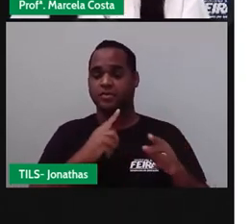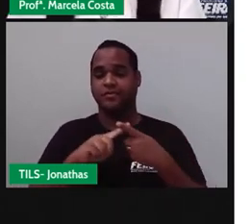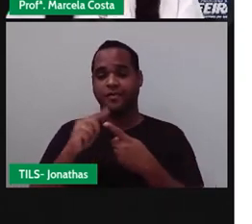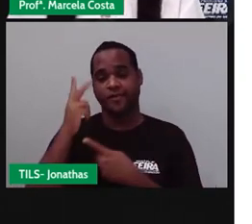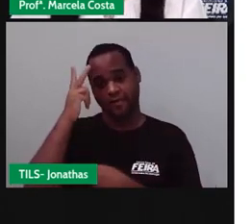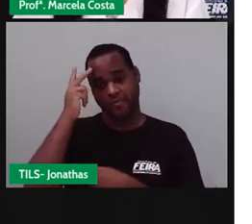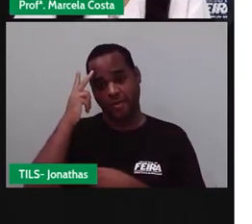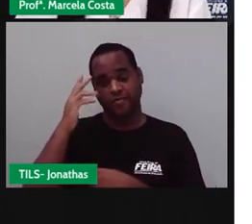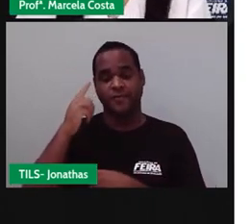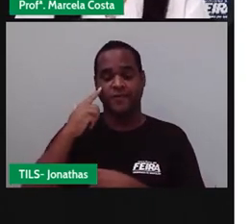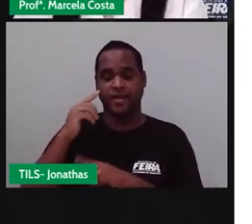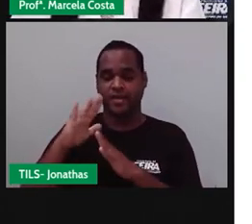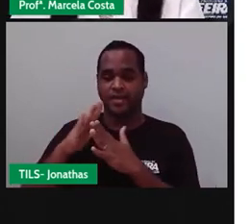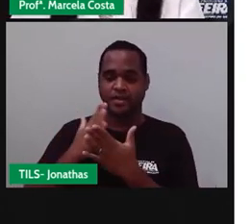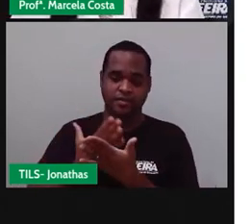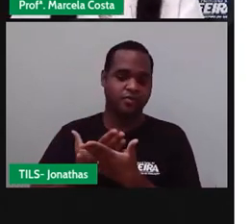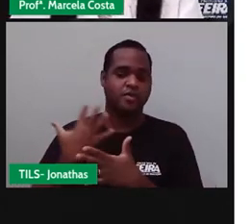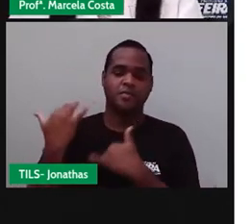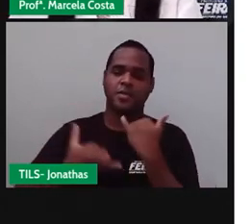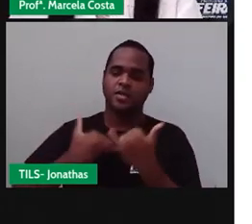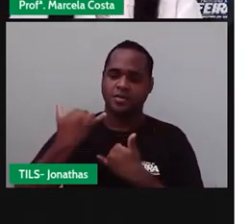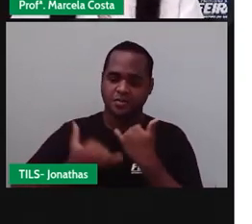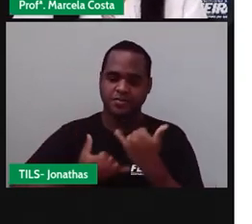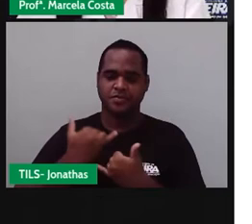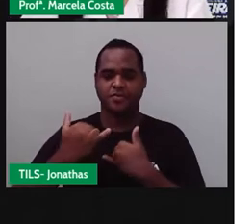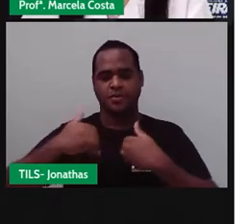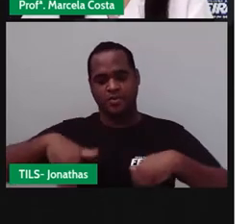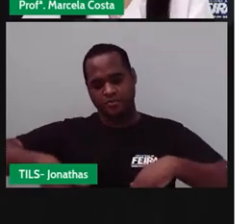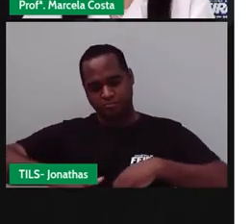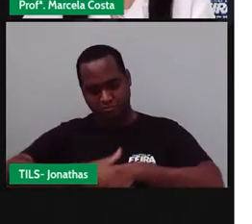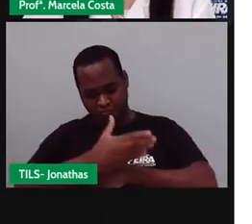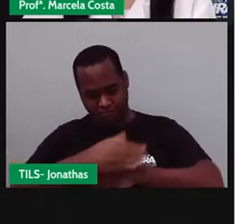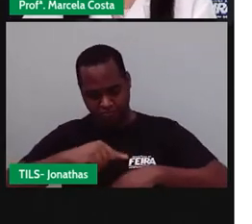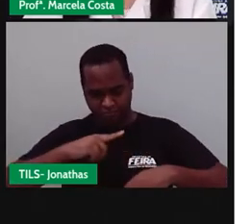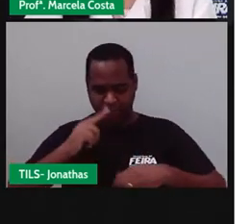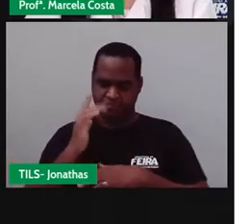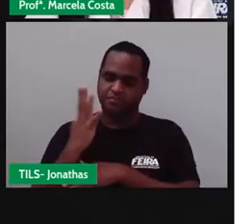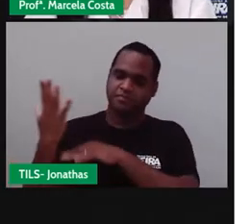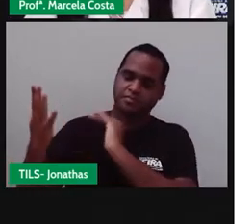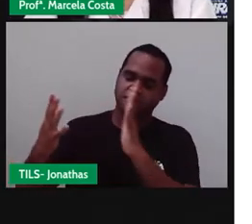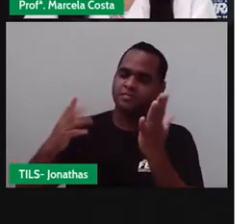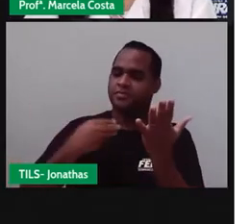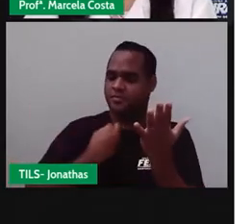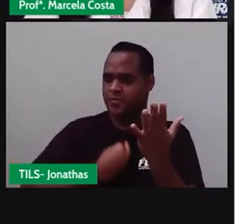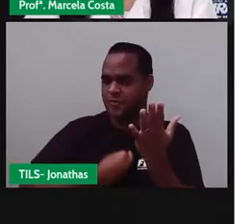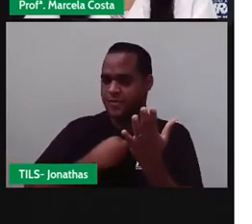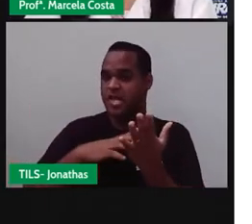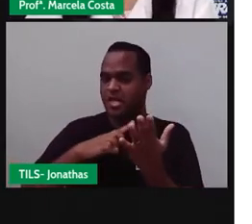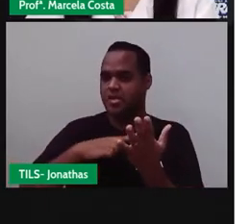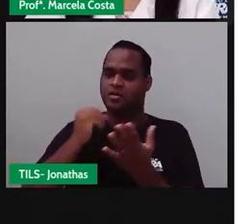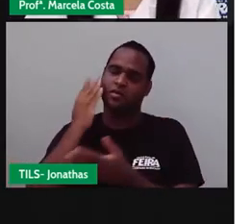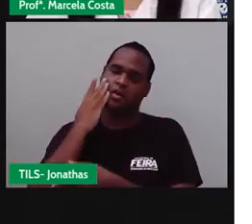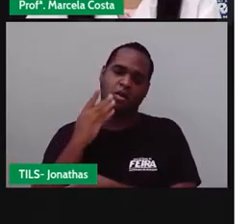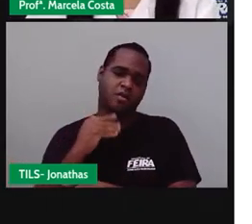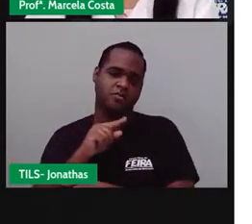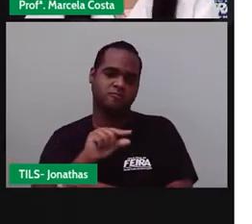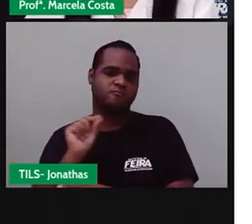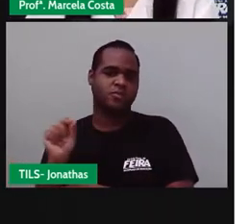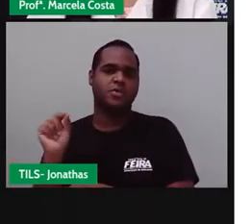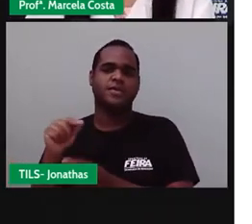nas escolas, nas brincadeiras ali, na rua, nas pracinhas, onde as crianças acabam, algumas